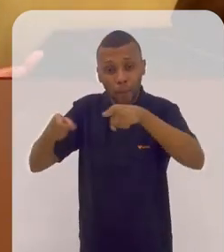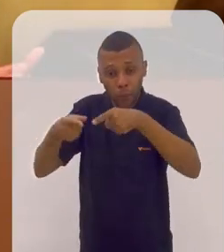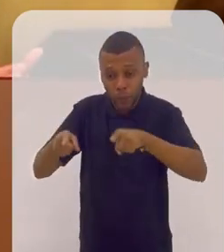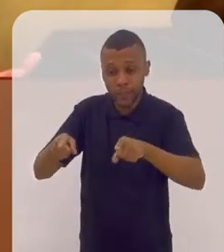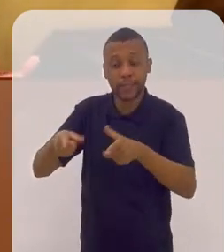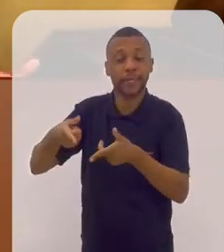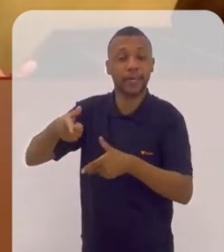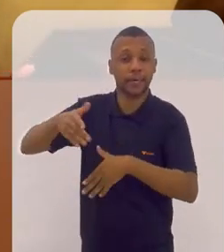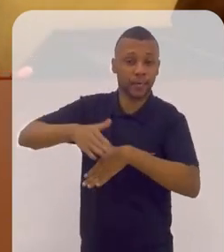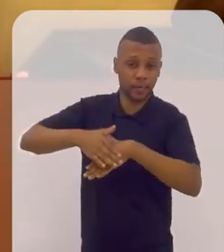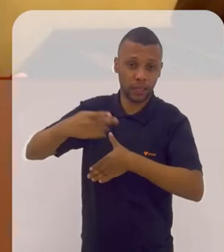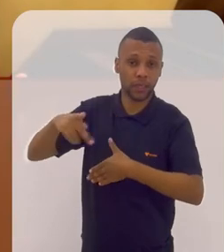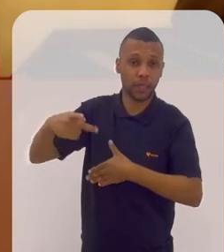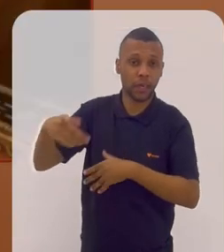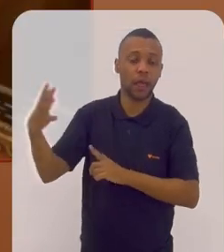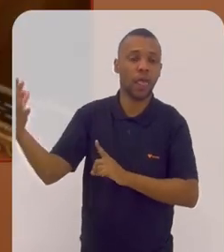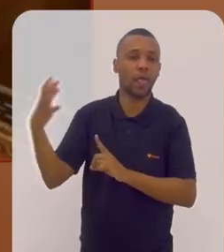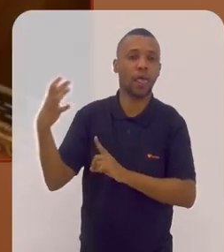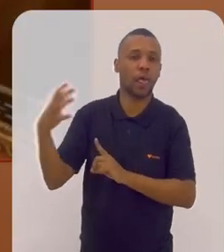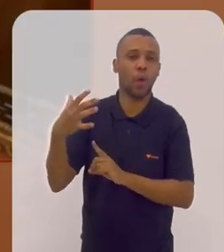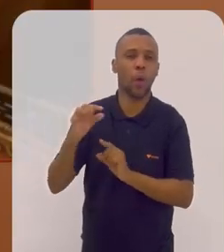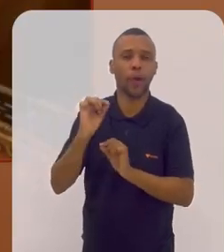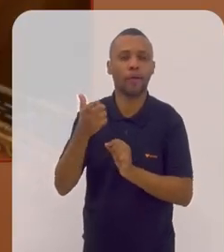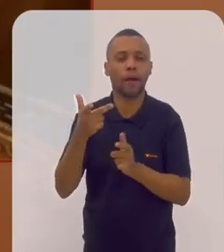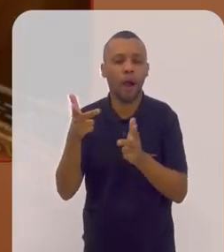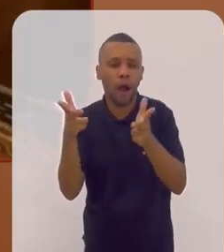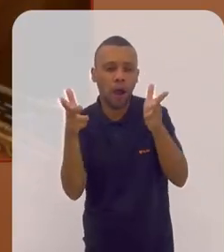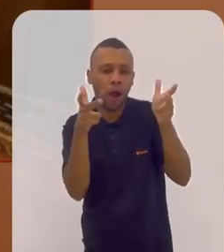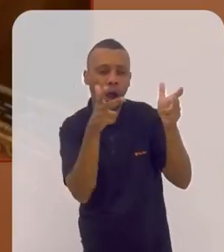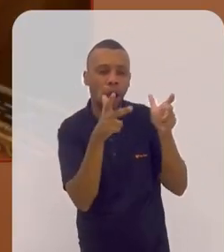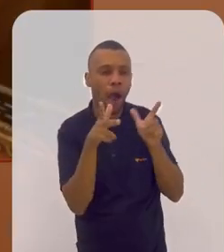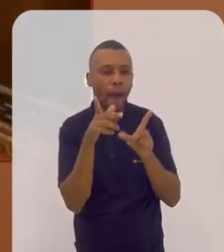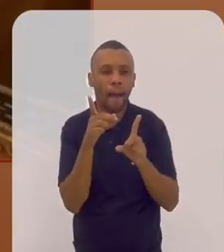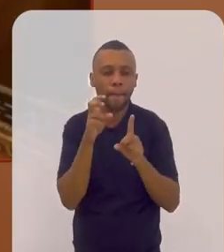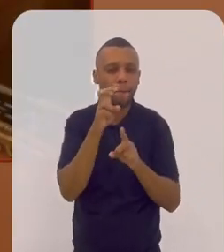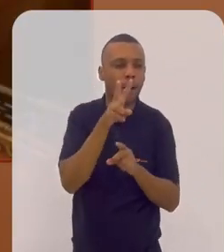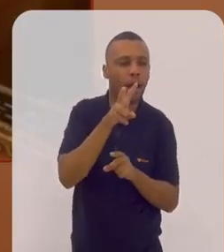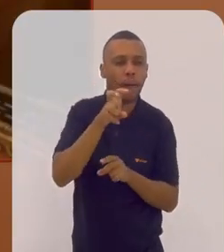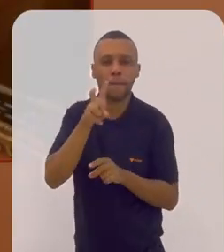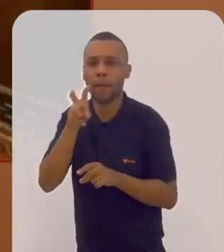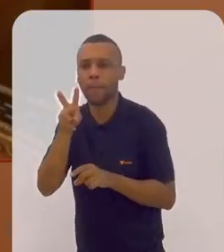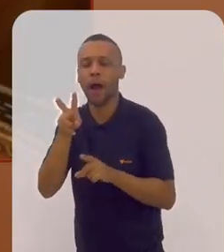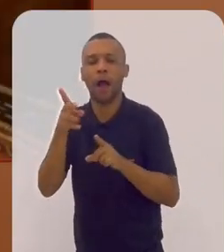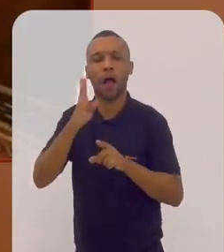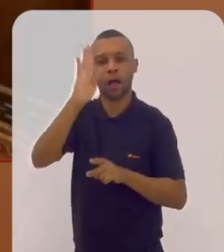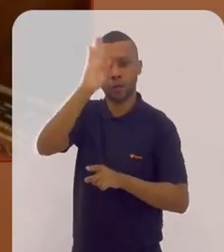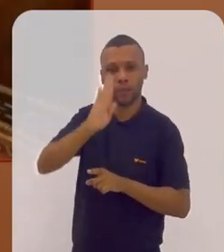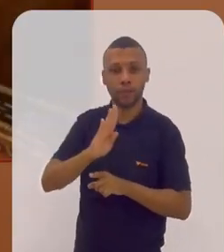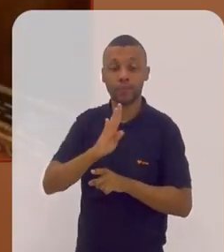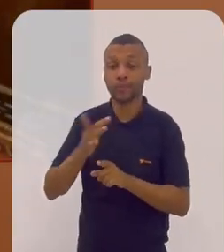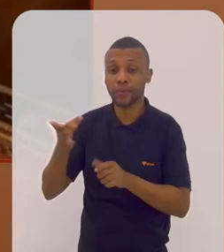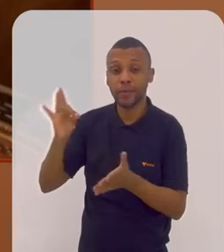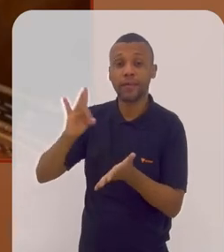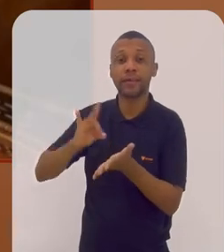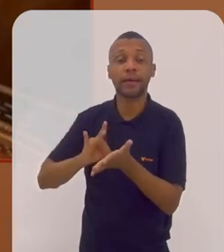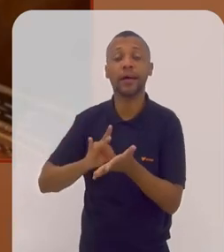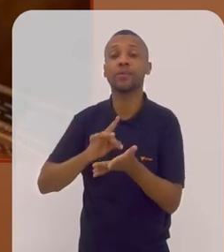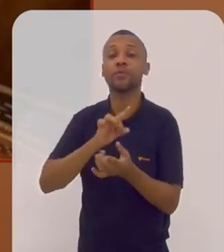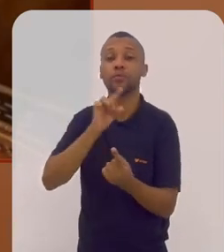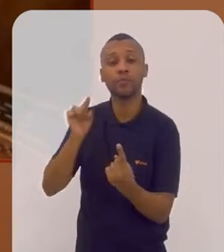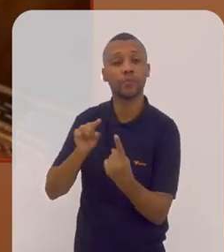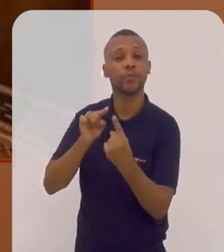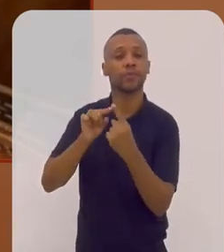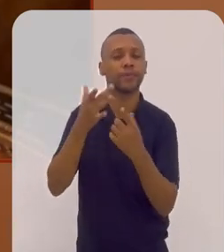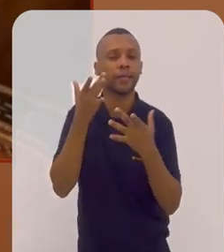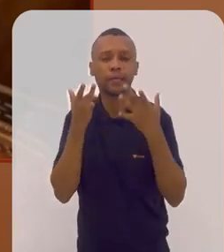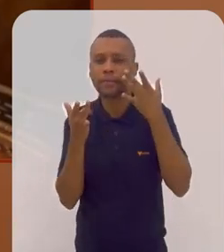música dele é influenciada pelo que ele ouve no Brasil. Então, na verdade, esses espetáculos cênicos,